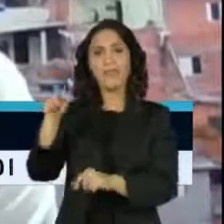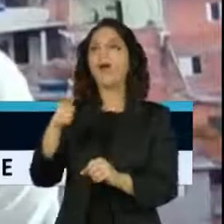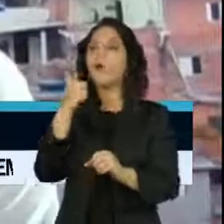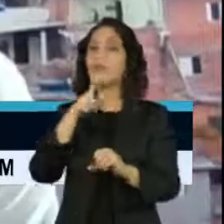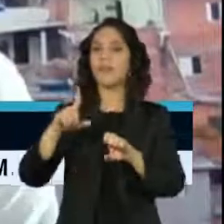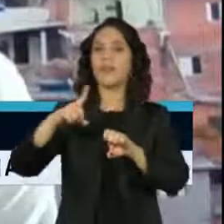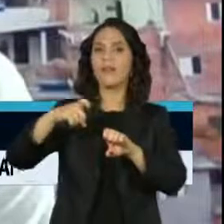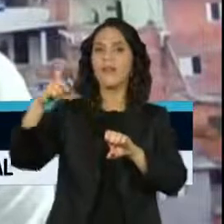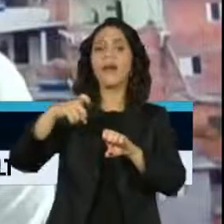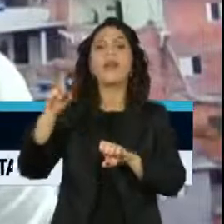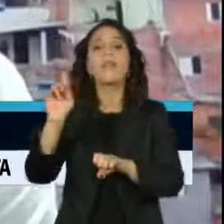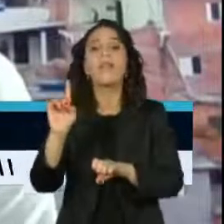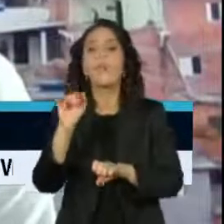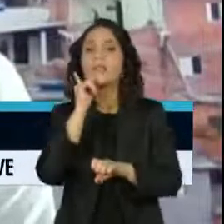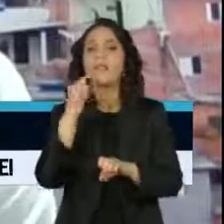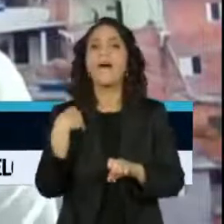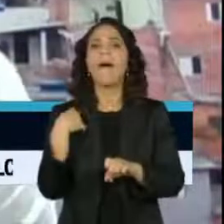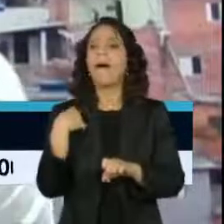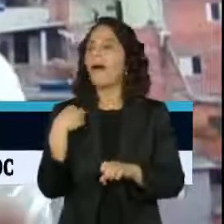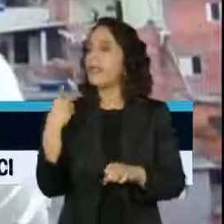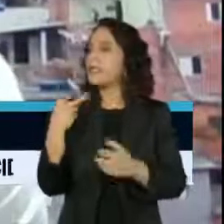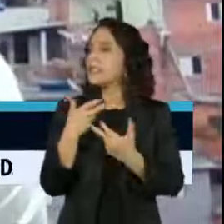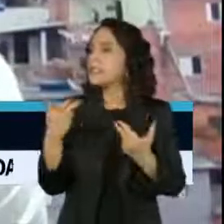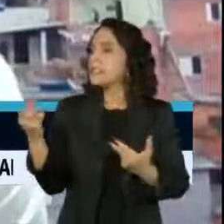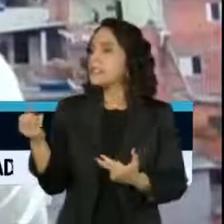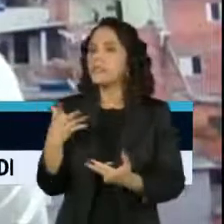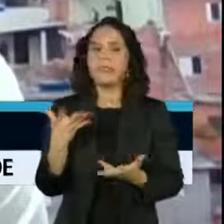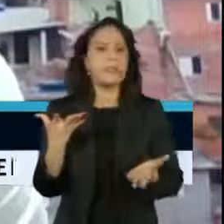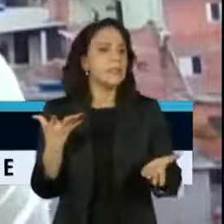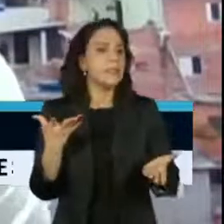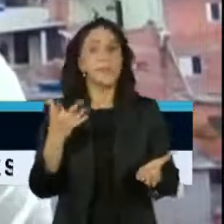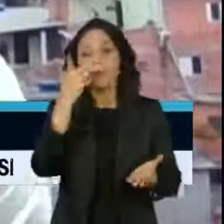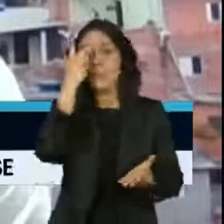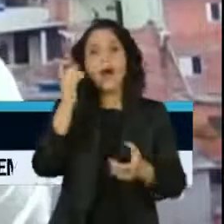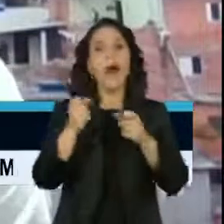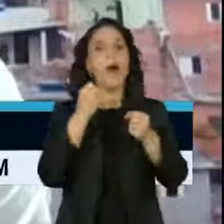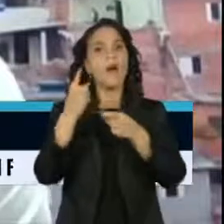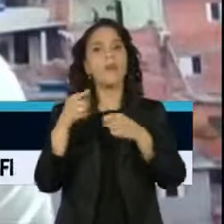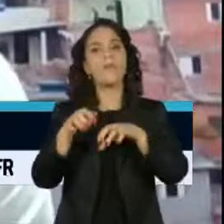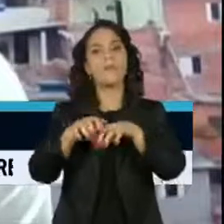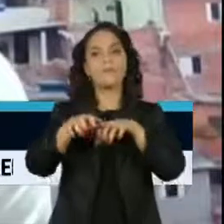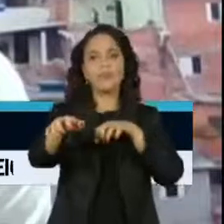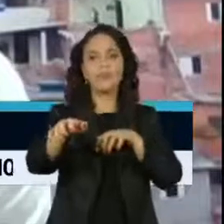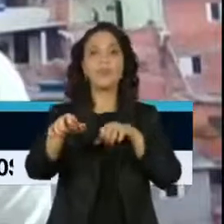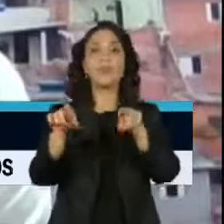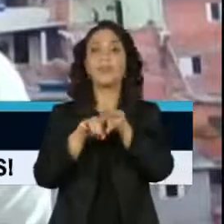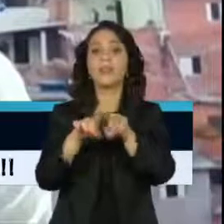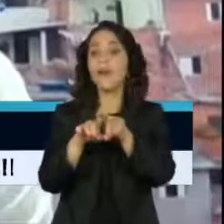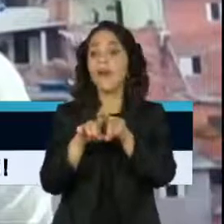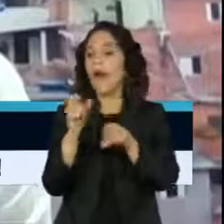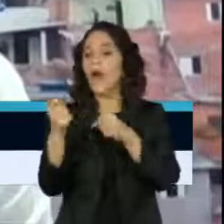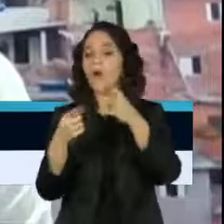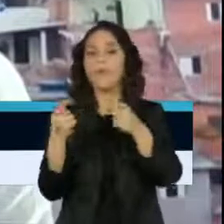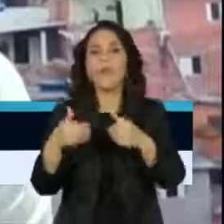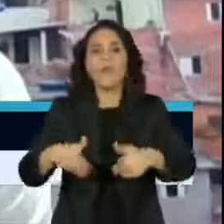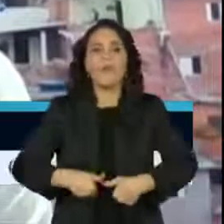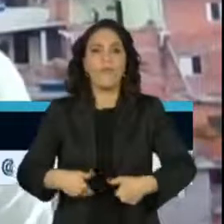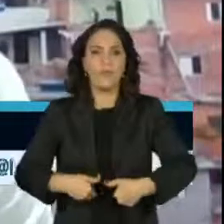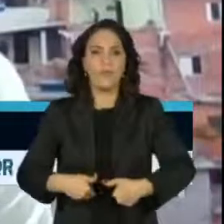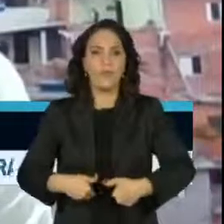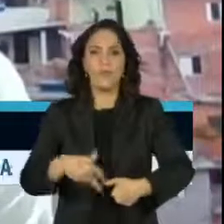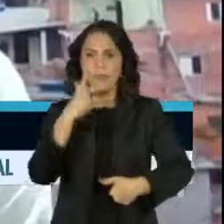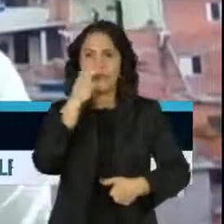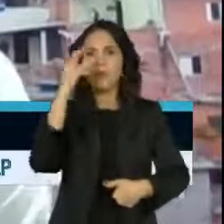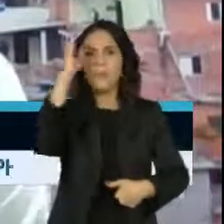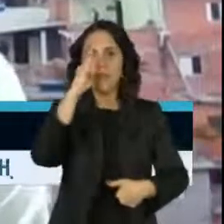e não vivendo uma situação de novo normal em que uma parte está no home office e outra parte está passando fome. Que a gente possa viver num Brasil que não esteja separado